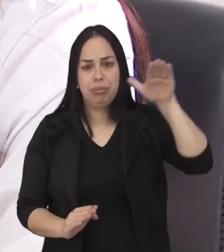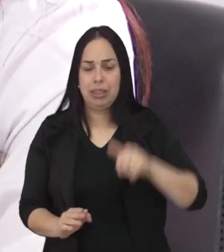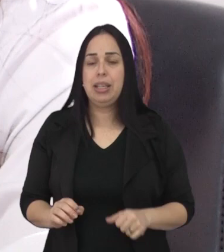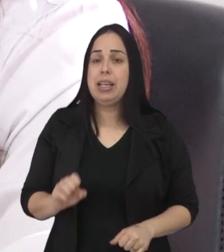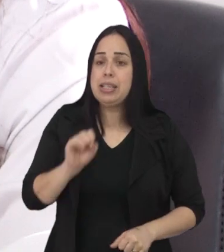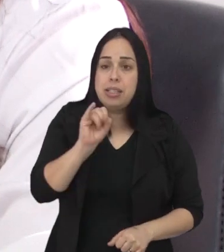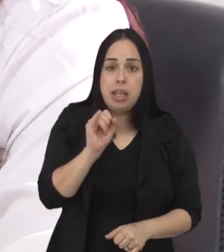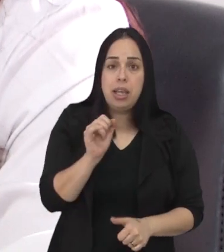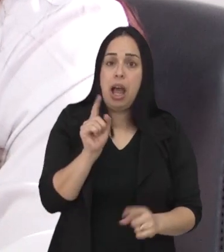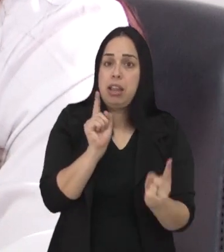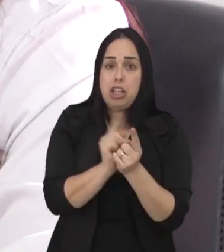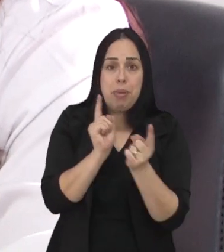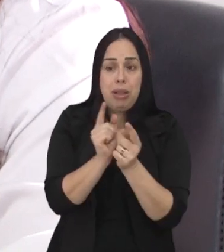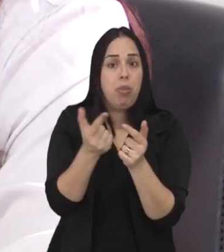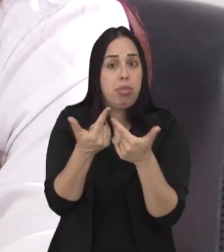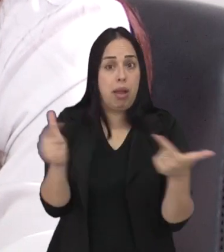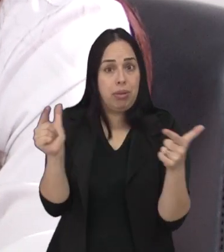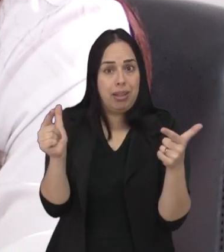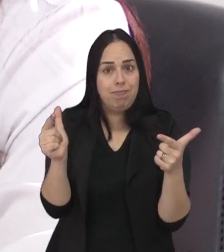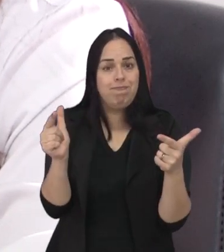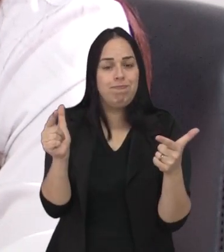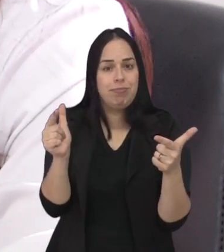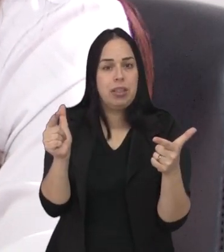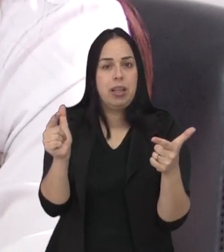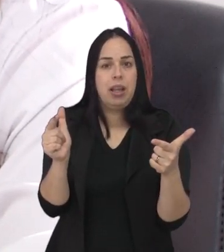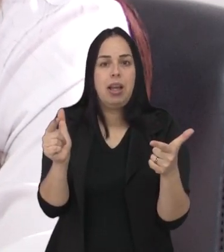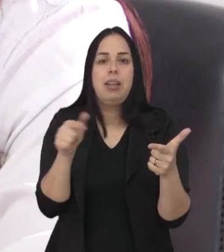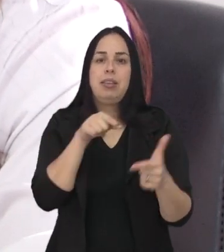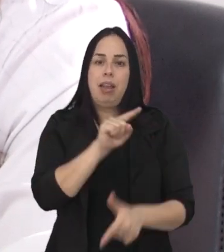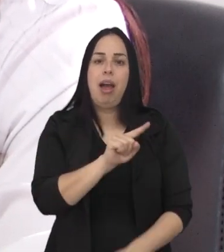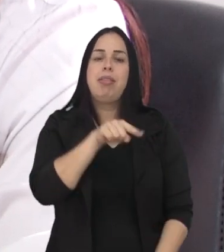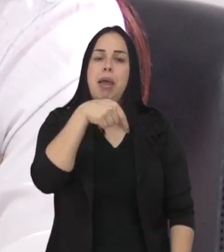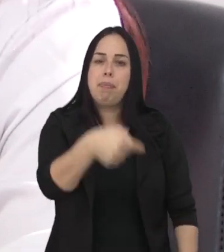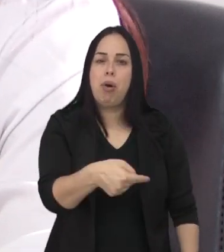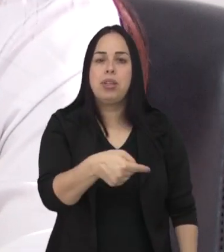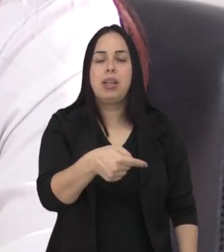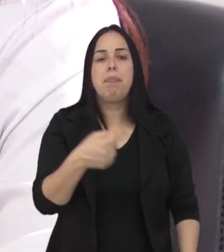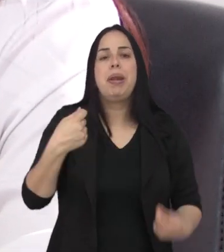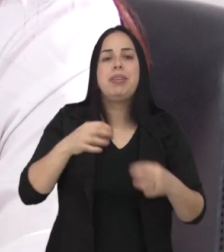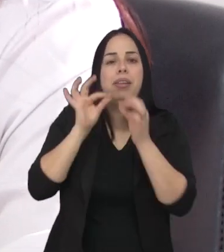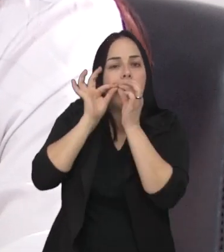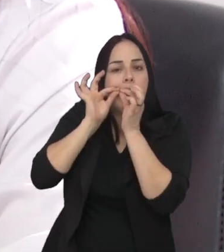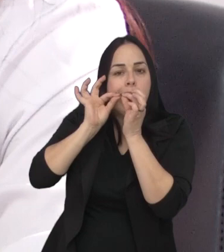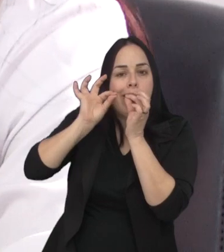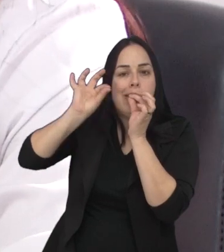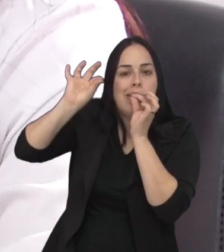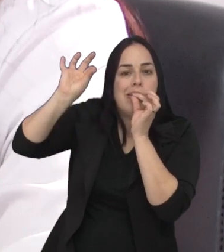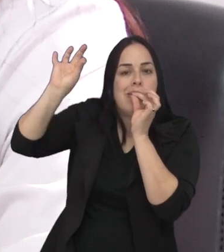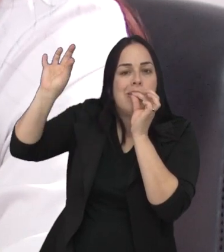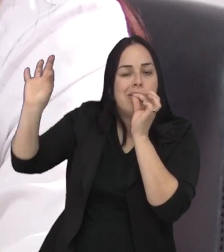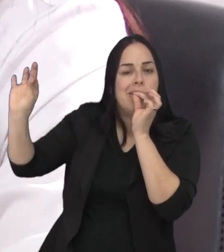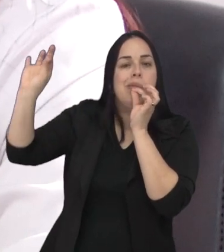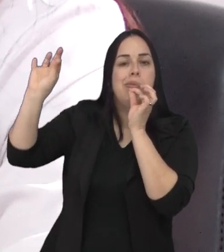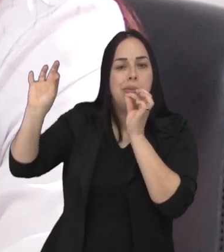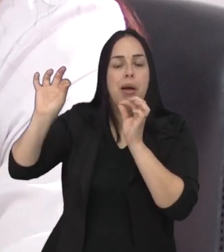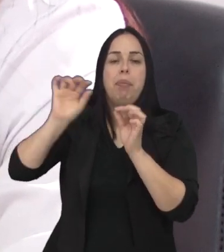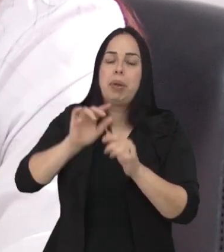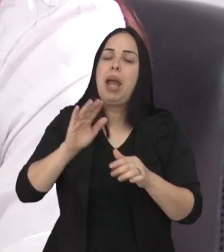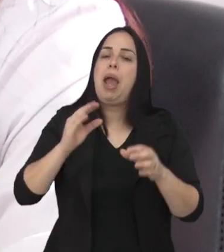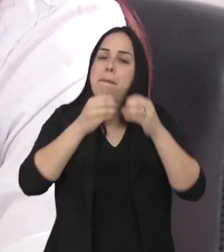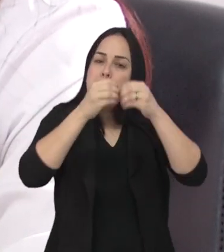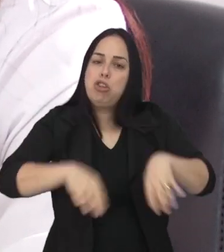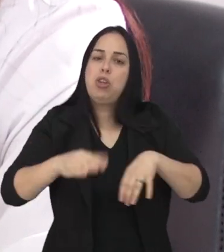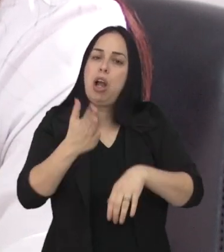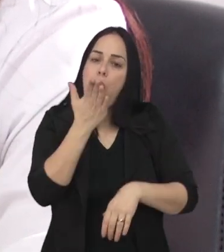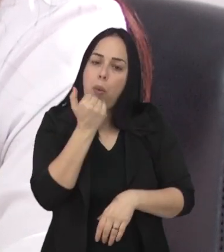faz esse primeiro atendimento especializado, muitas vezes essa criança vai para a sonda, o que prejudica o